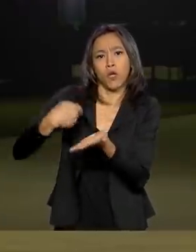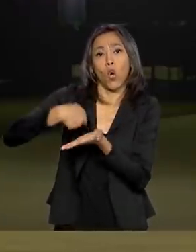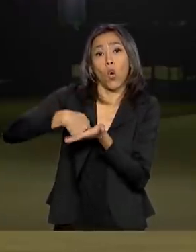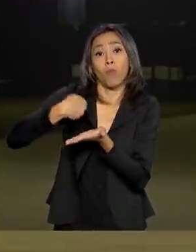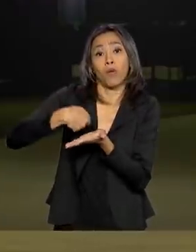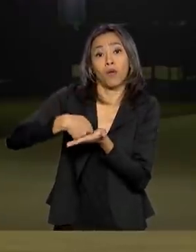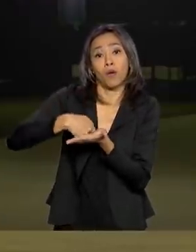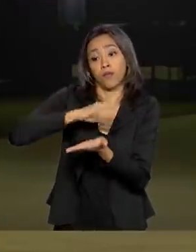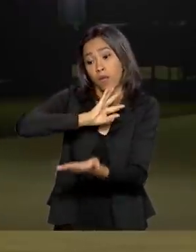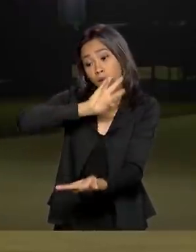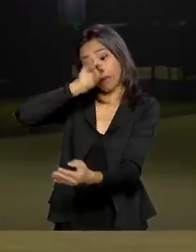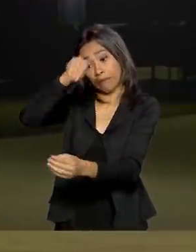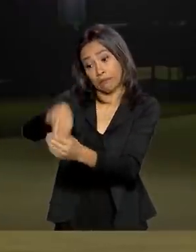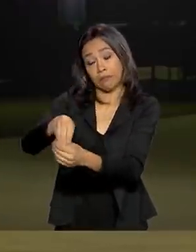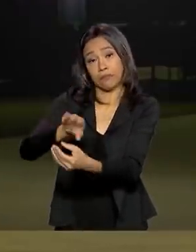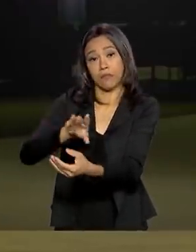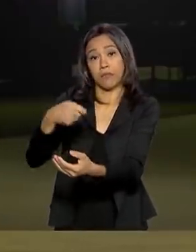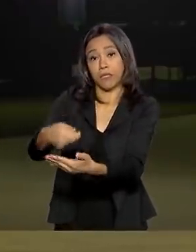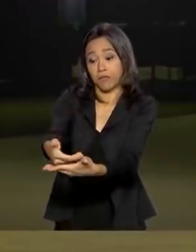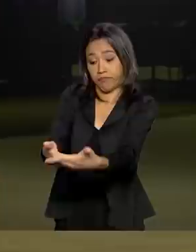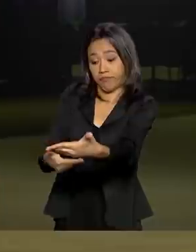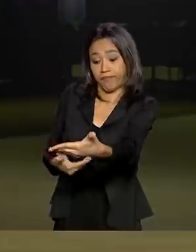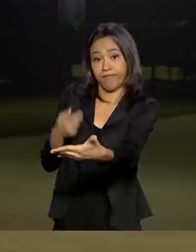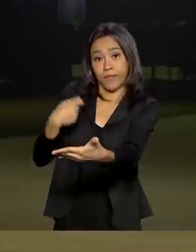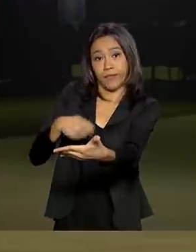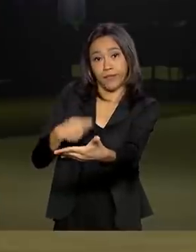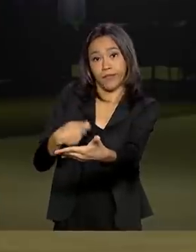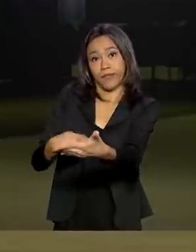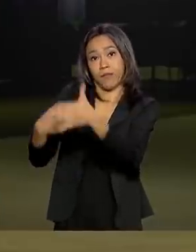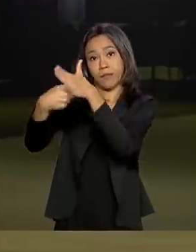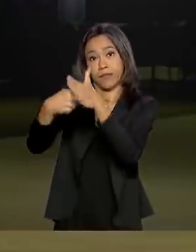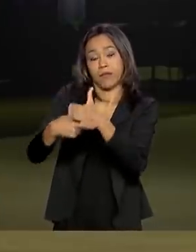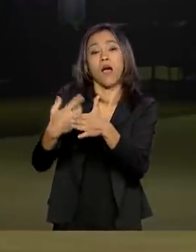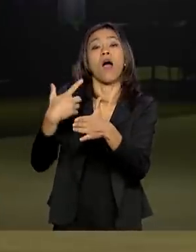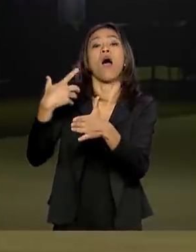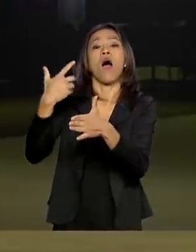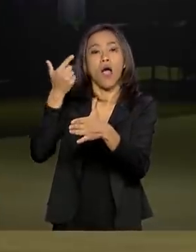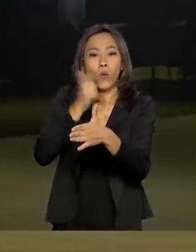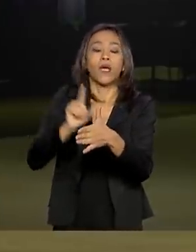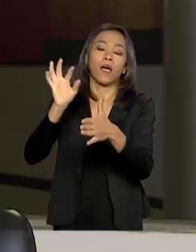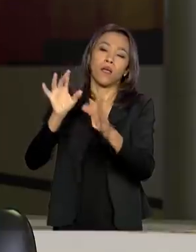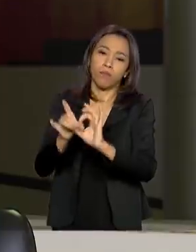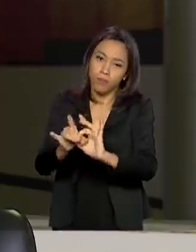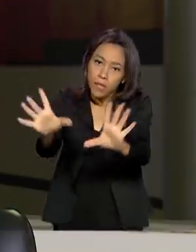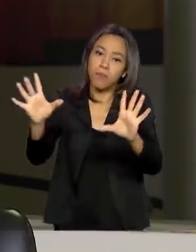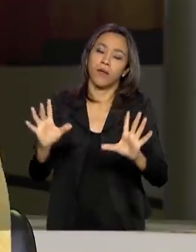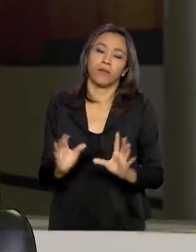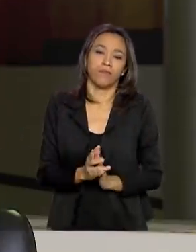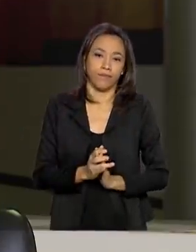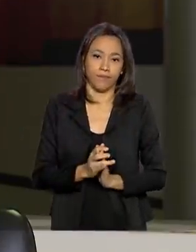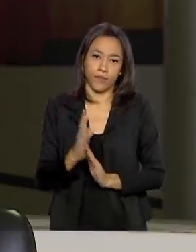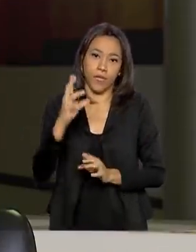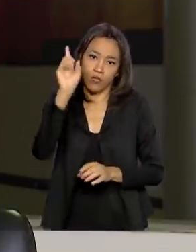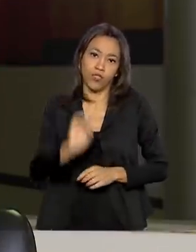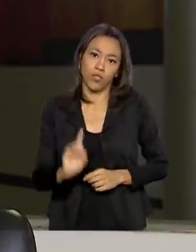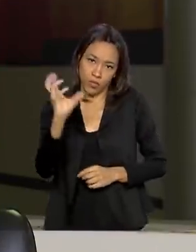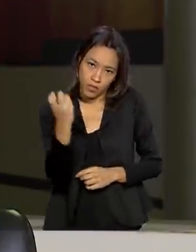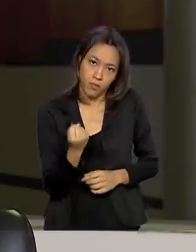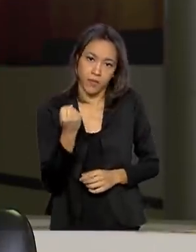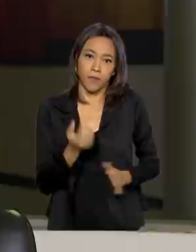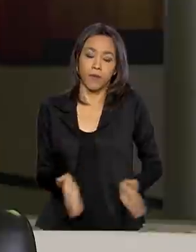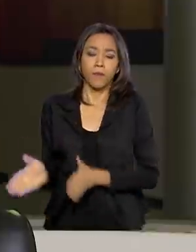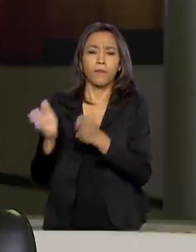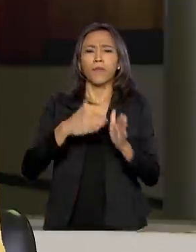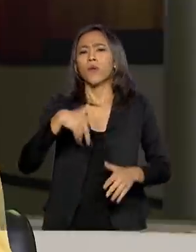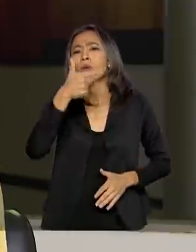dela e aí levanta o bloqueio do CPF dela e aí ela vai ter direito a receber. Bem, ministro, uma outra medida que